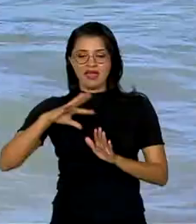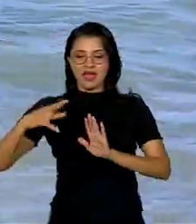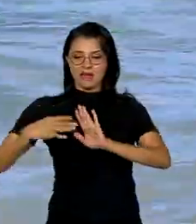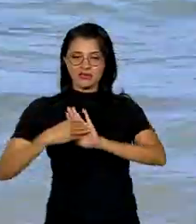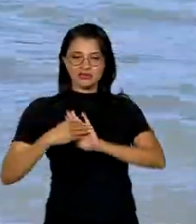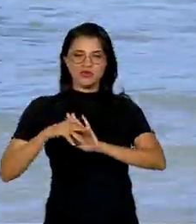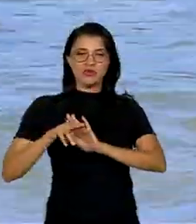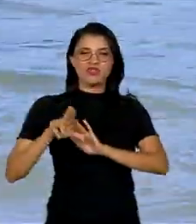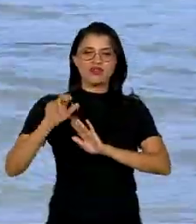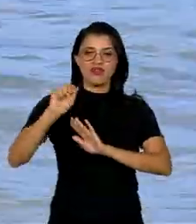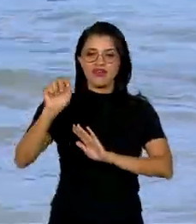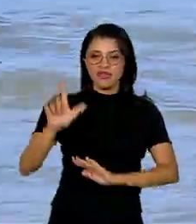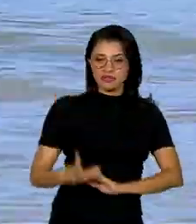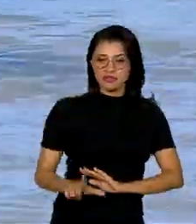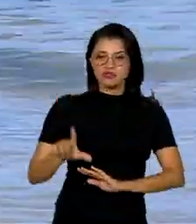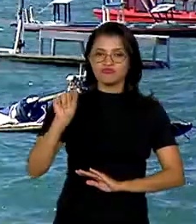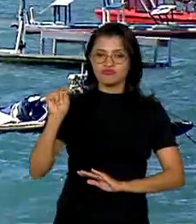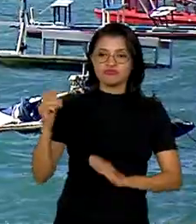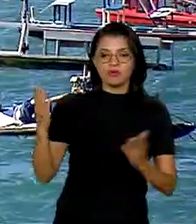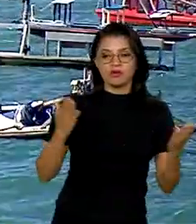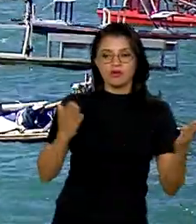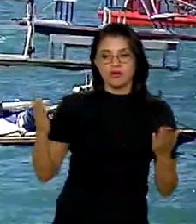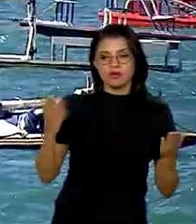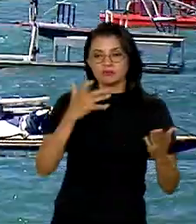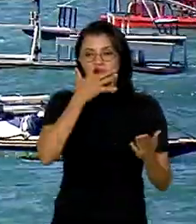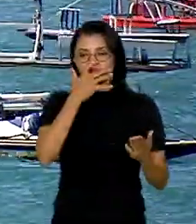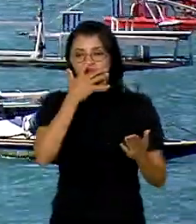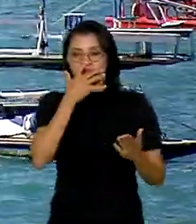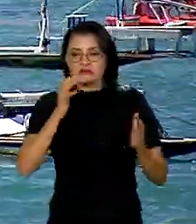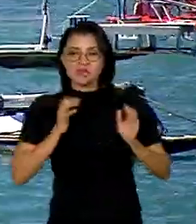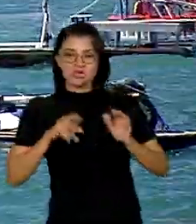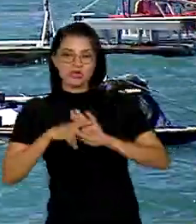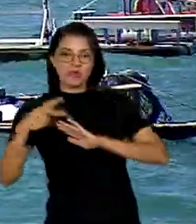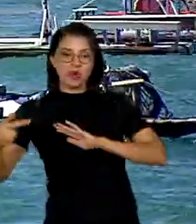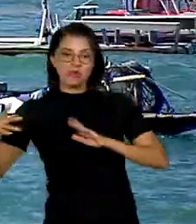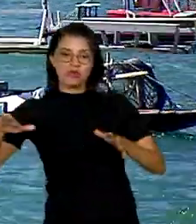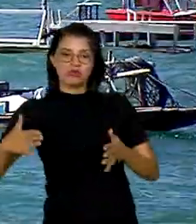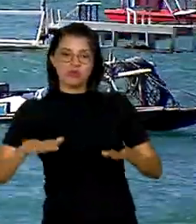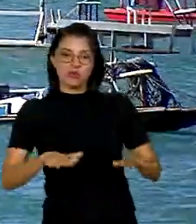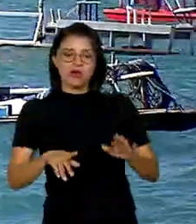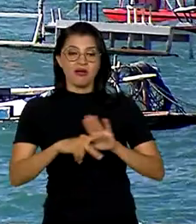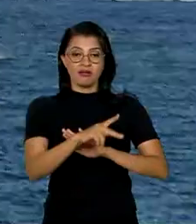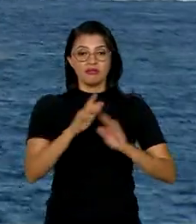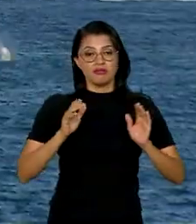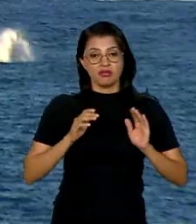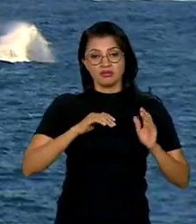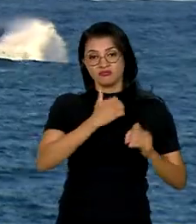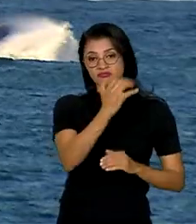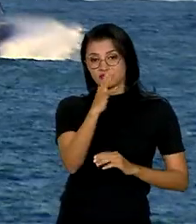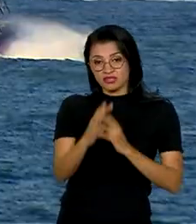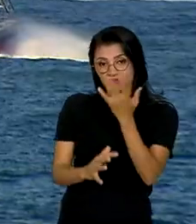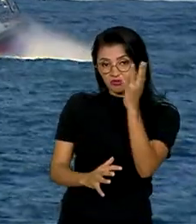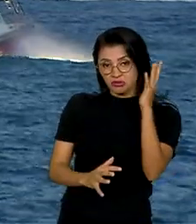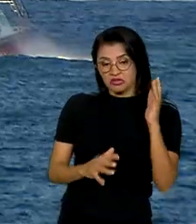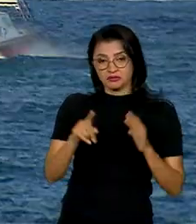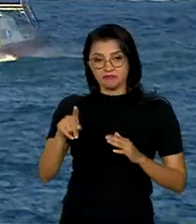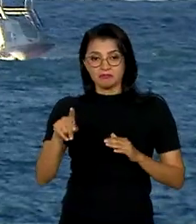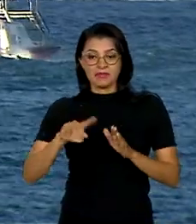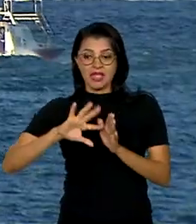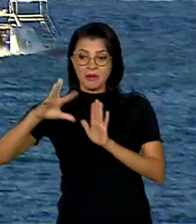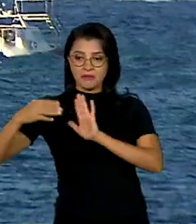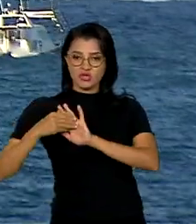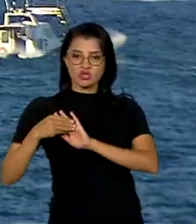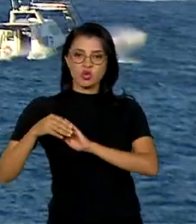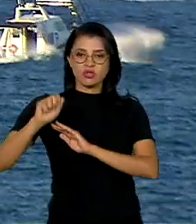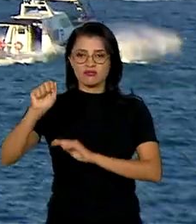foi escolhido para fazer um paralelo entre as riquezas do mar e as riquezas da floresta. A Amazônia Azul é o